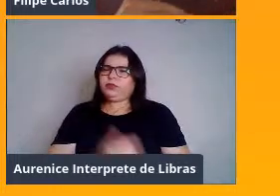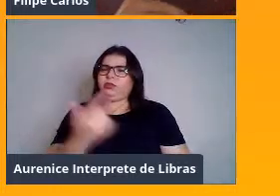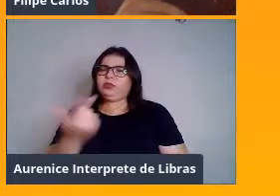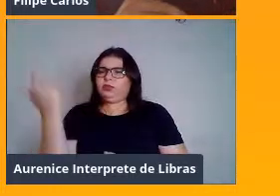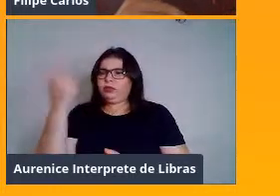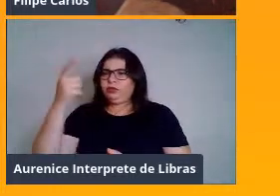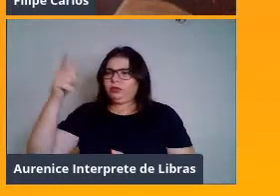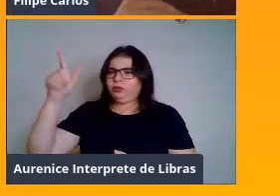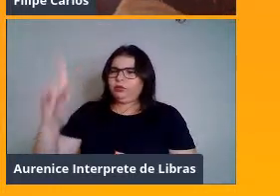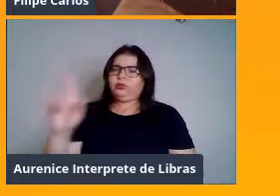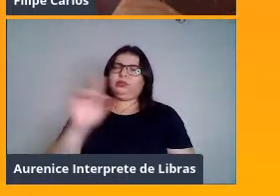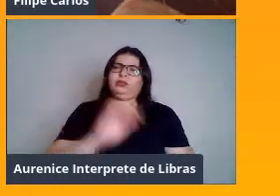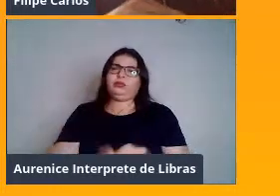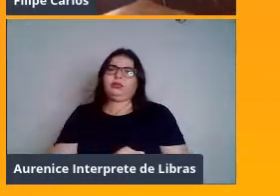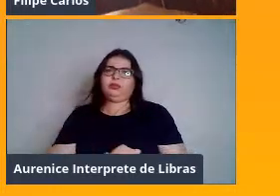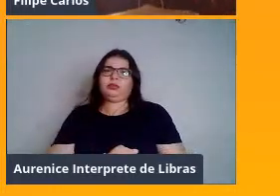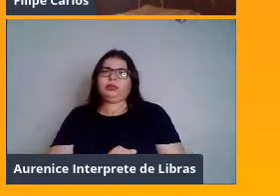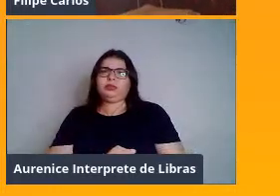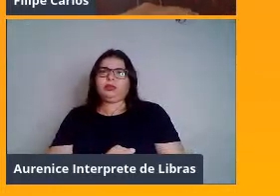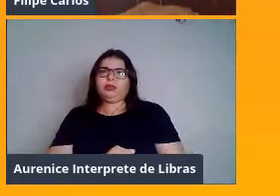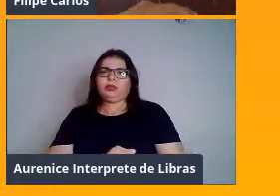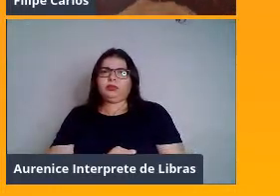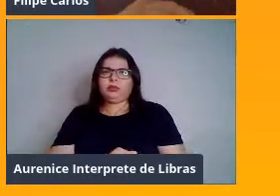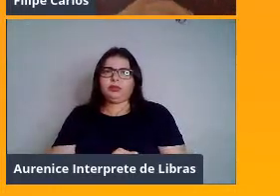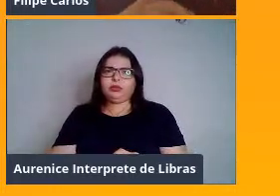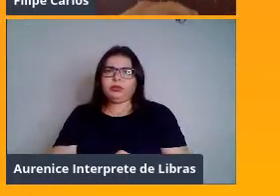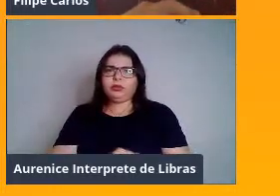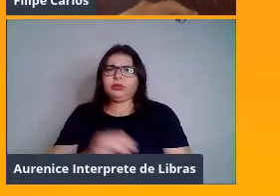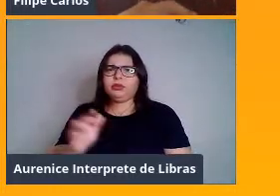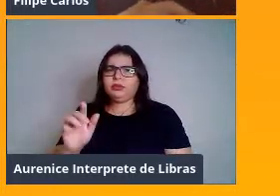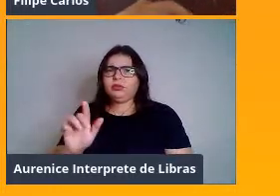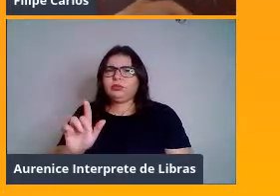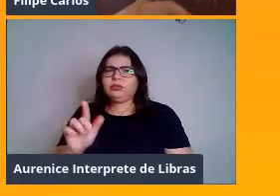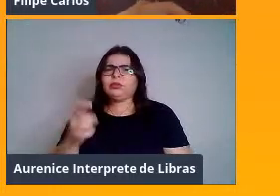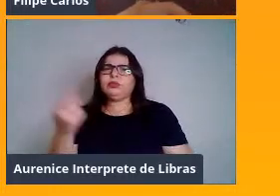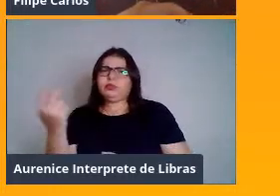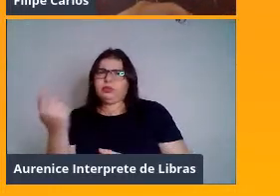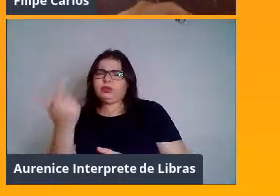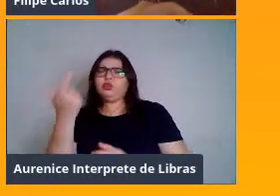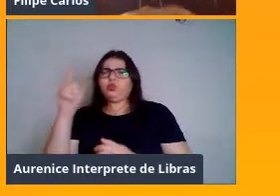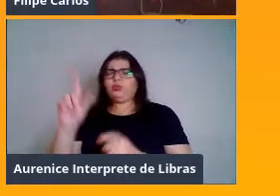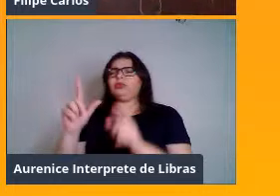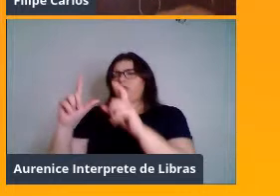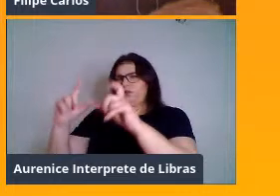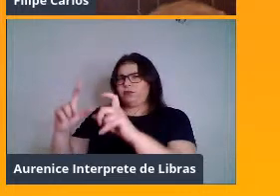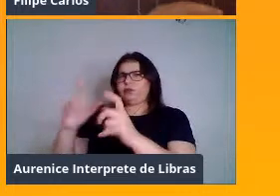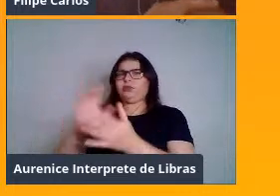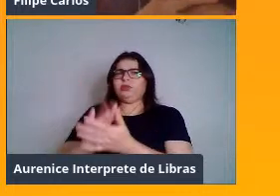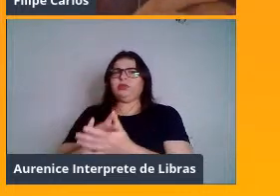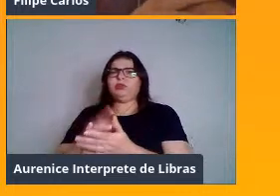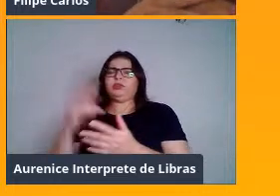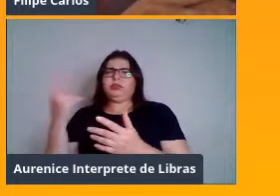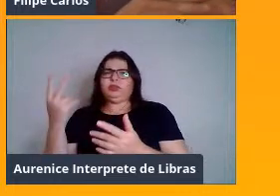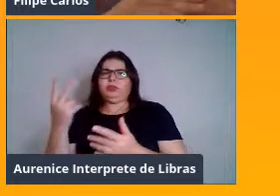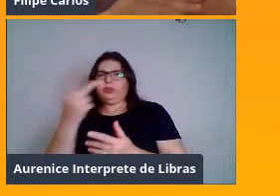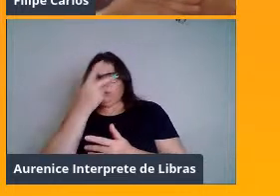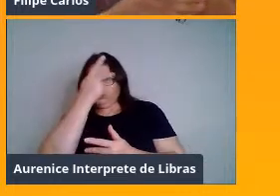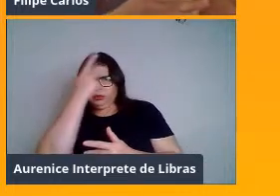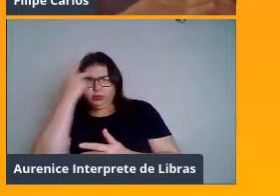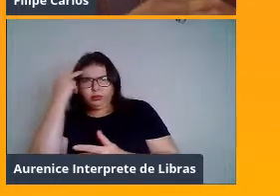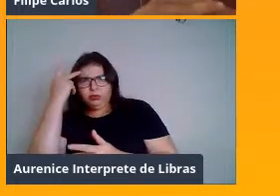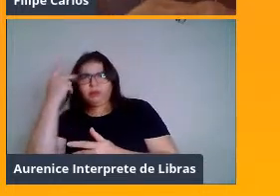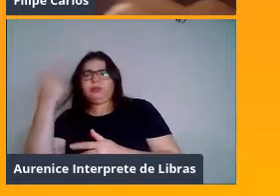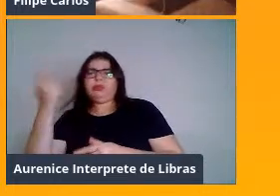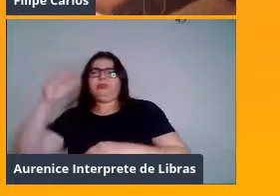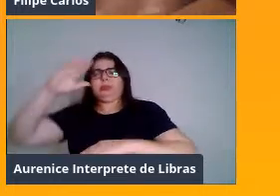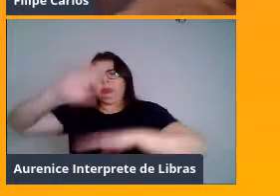são Matt Fraser e Claire Thome. Esses aí são os atletas mais condicionados do mundo, certo?